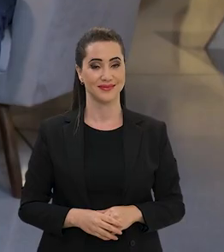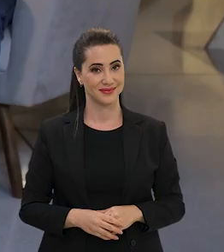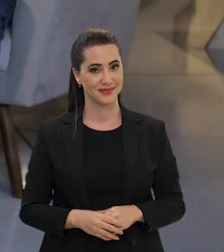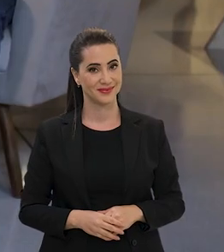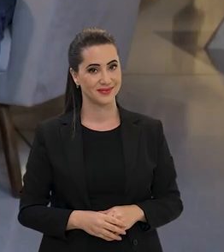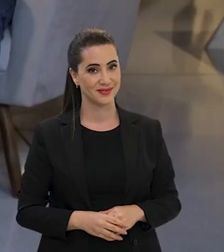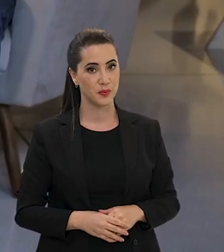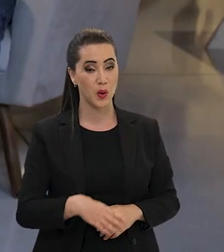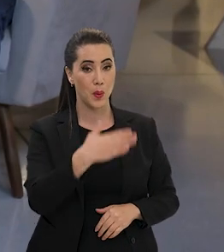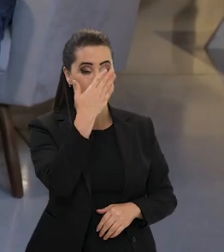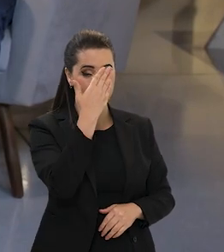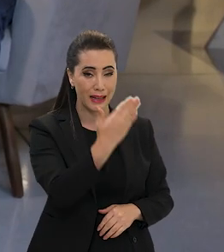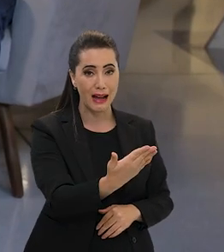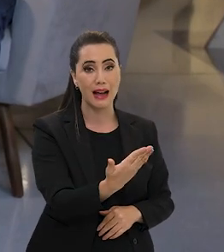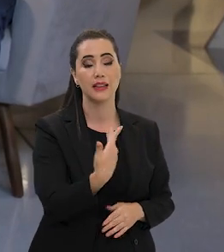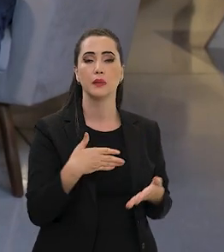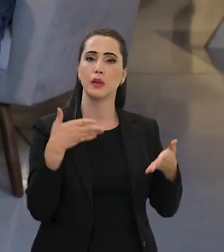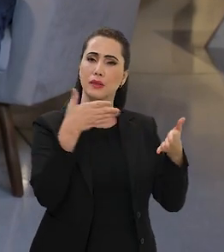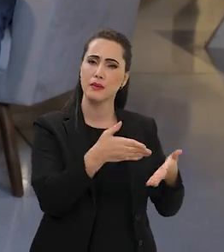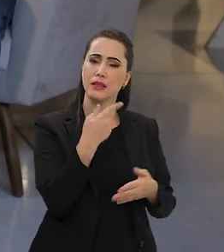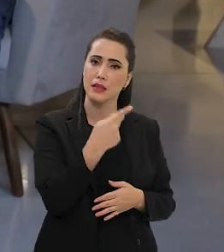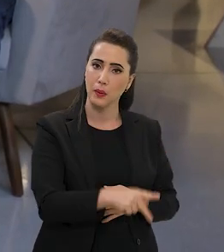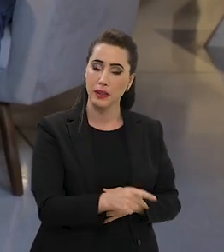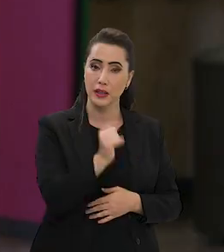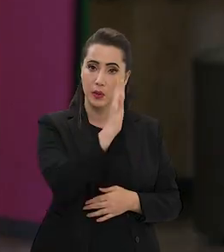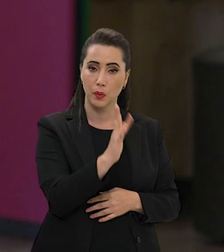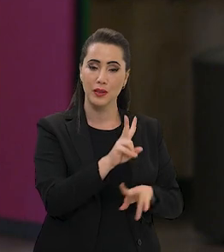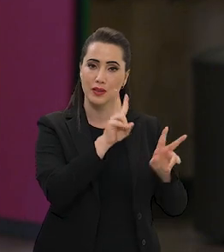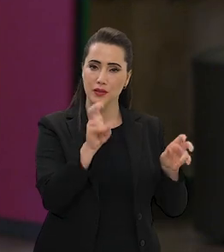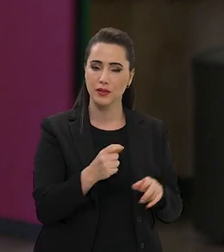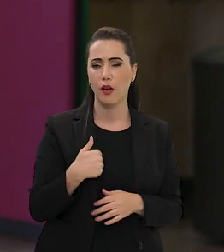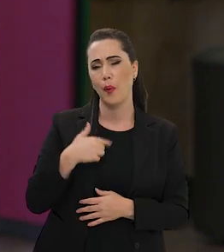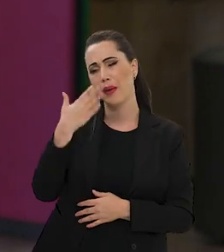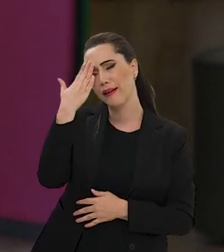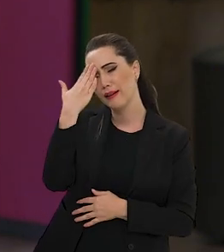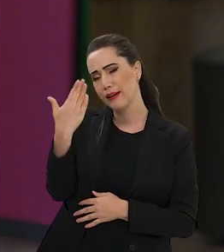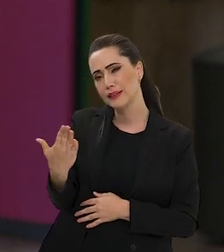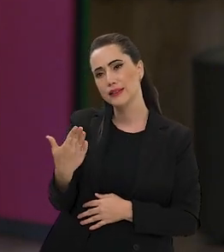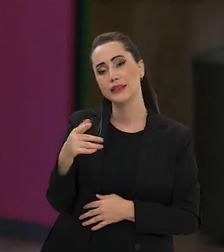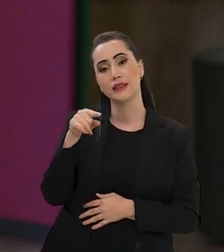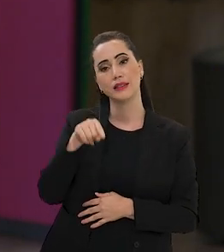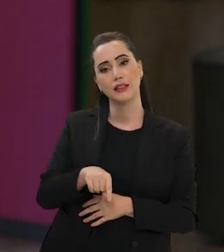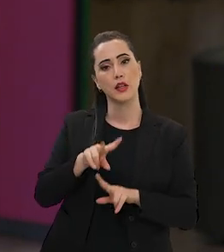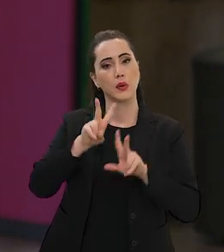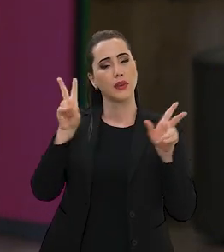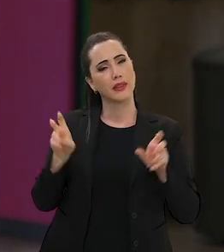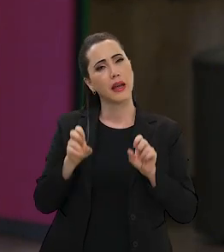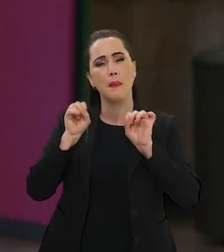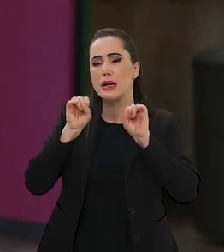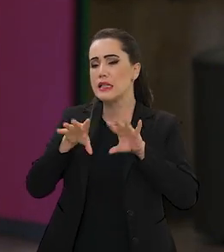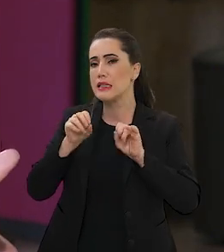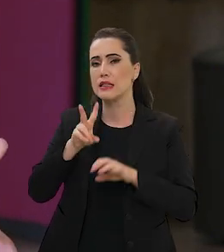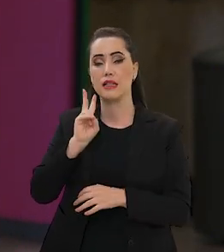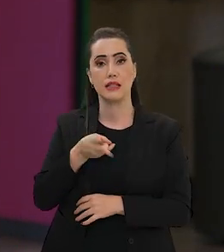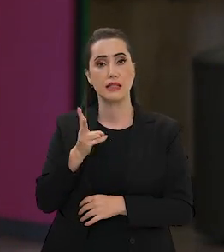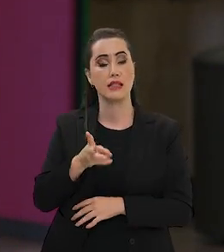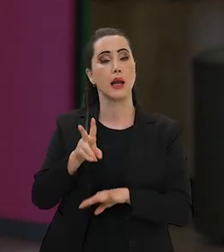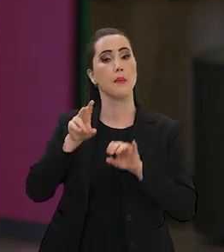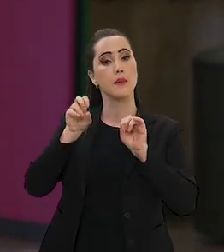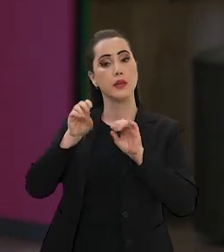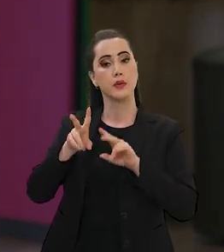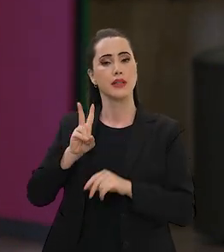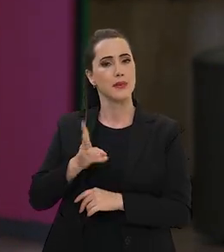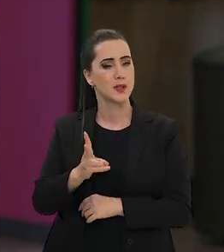Muito obrigado pela participação aqui no Brasil em Pauta. Eu que agradeço, Paulo, por falar aqui da educação, acho que é sempre um tema,